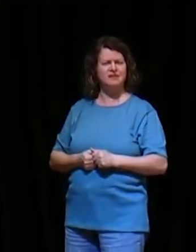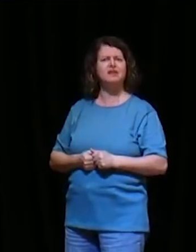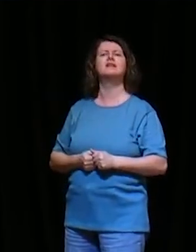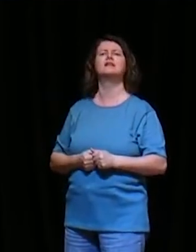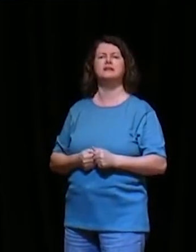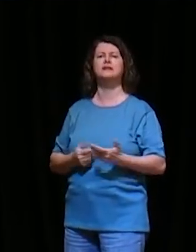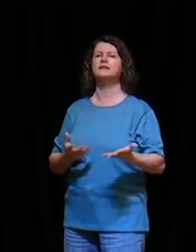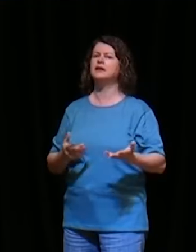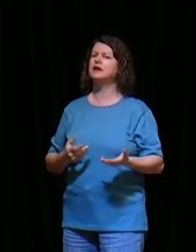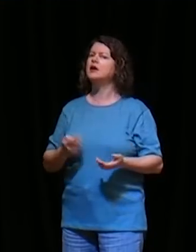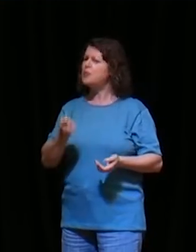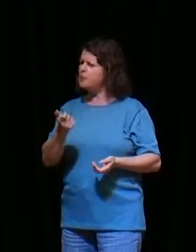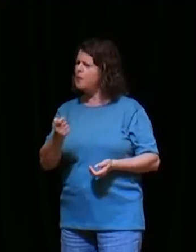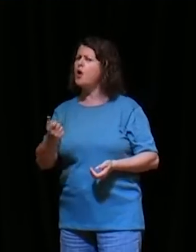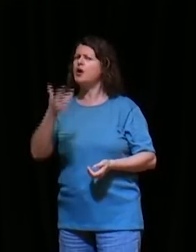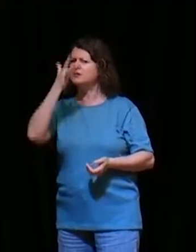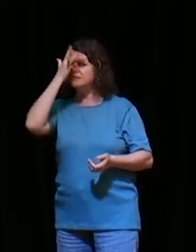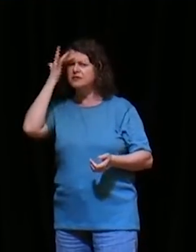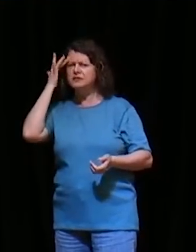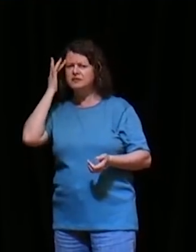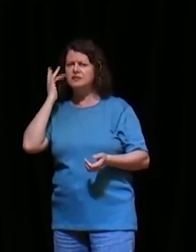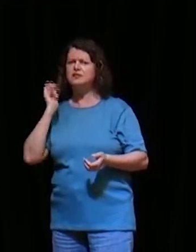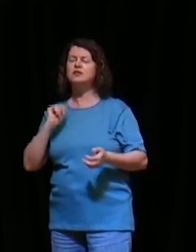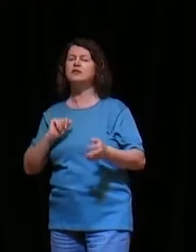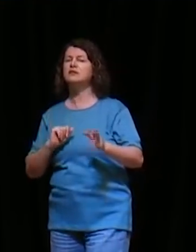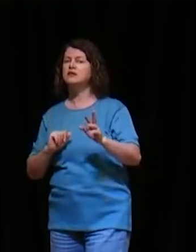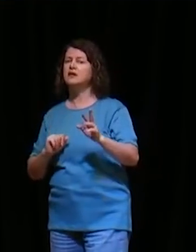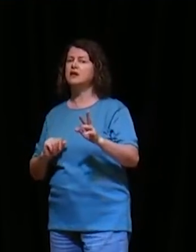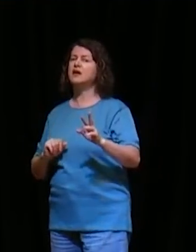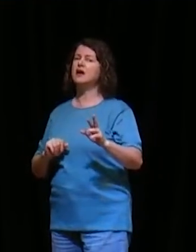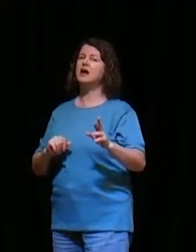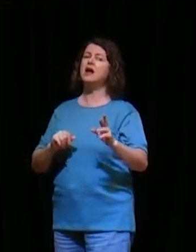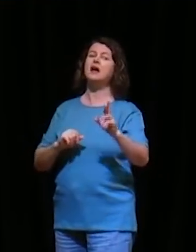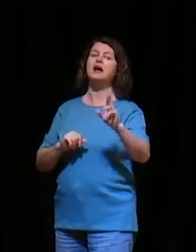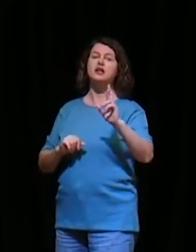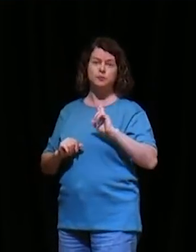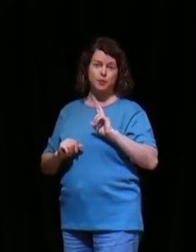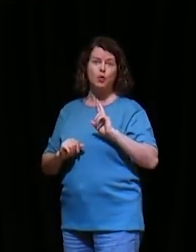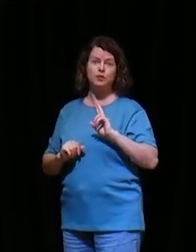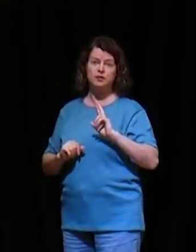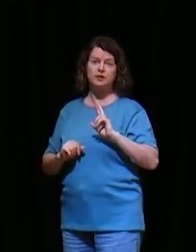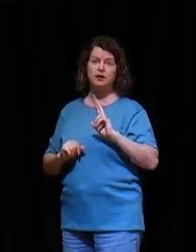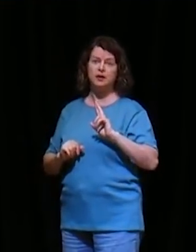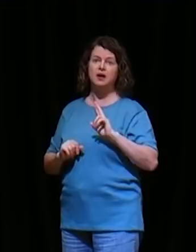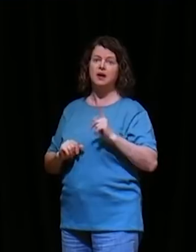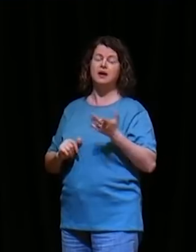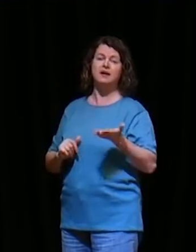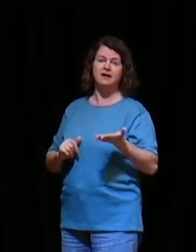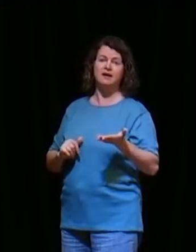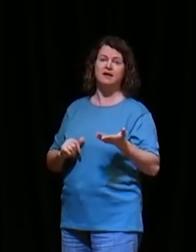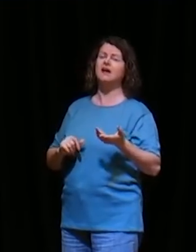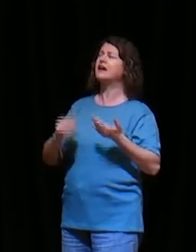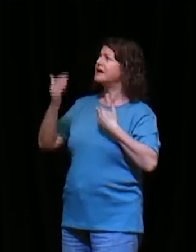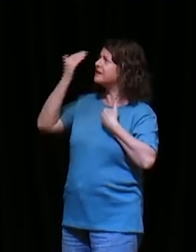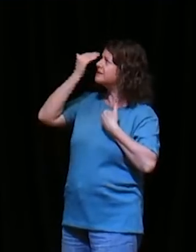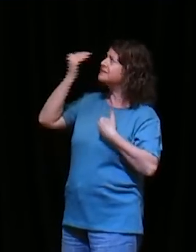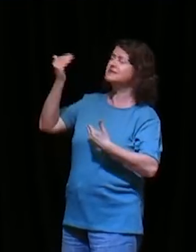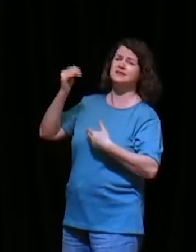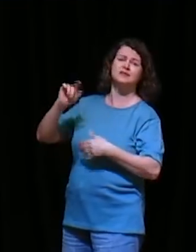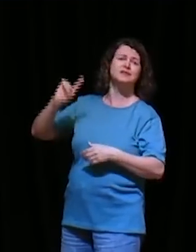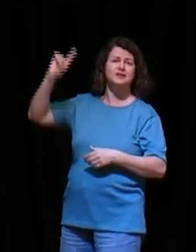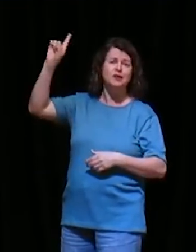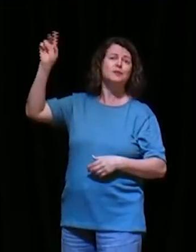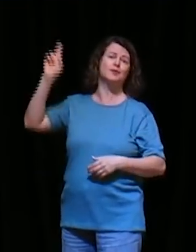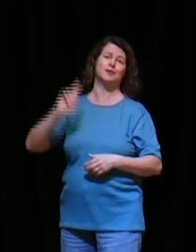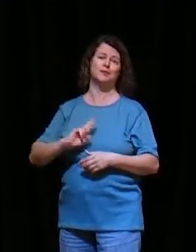eu quero agradecer, porque eu recebi, aquilo que eu pedi, porque Deus me ouviu, querido Deus ouve, e assim como Jesus, falou que